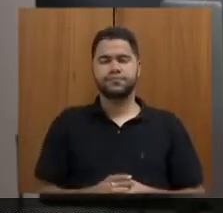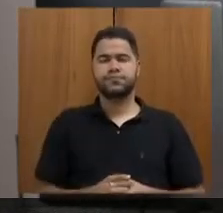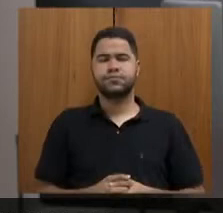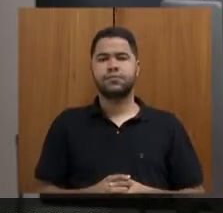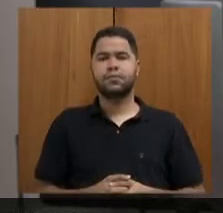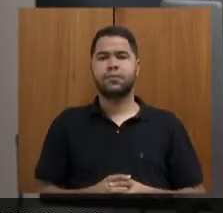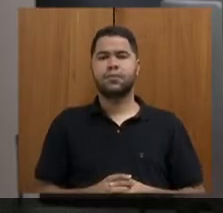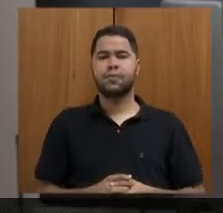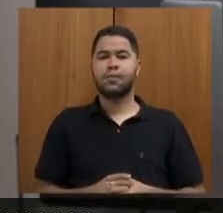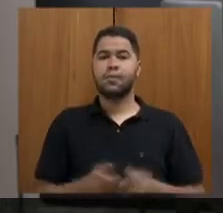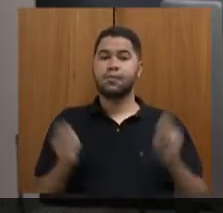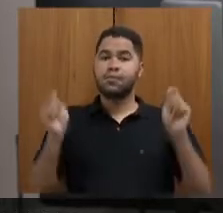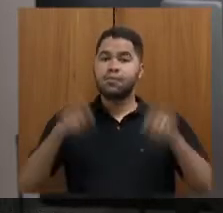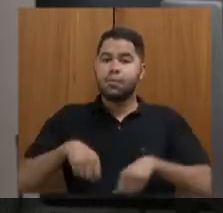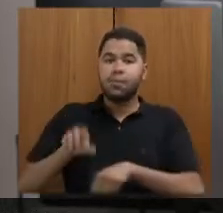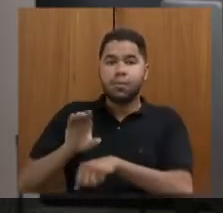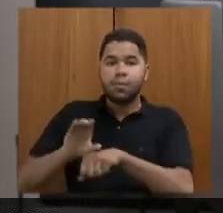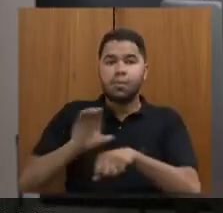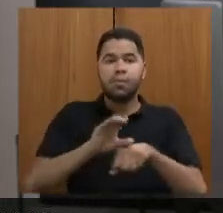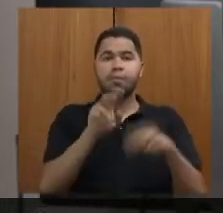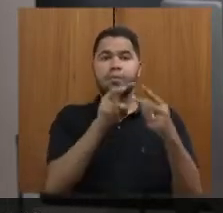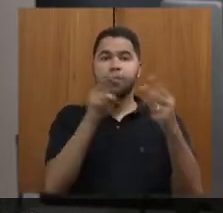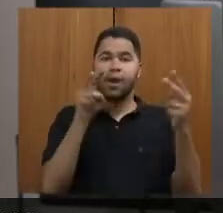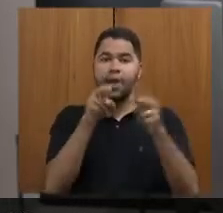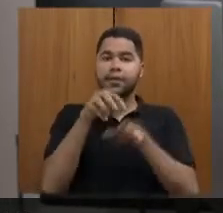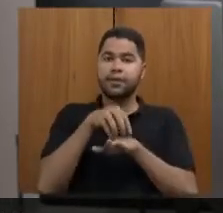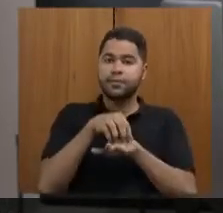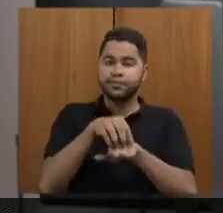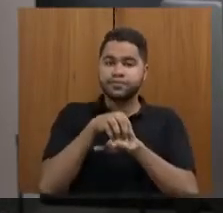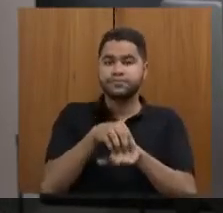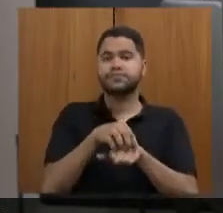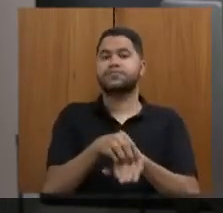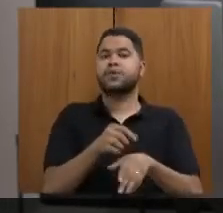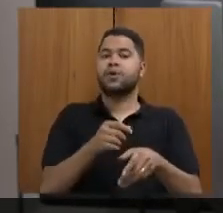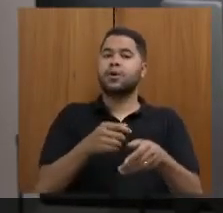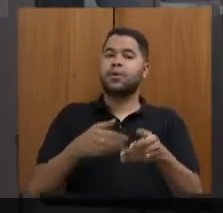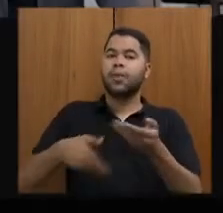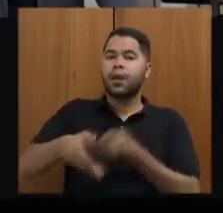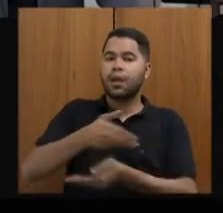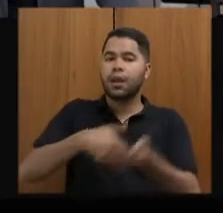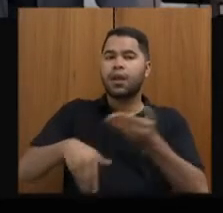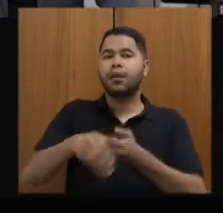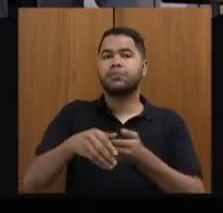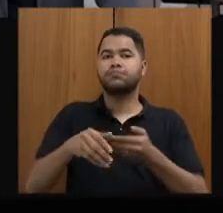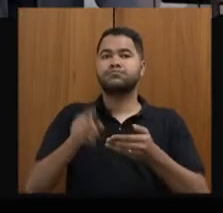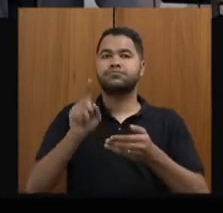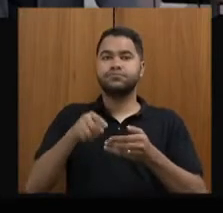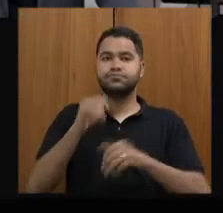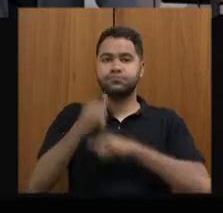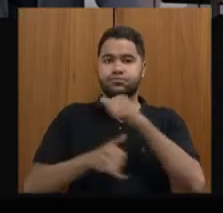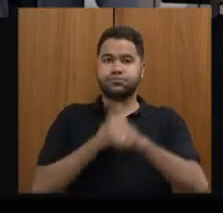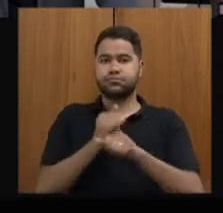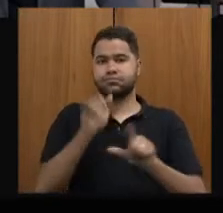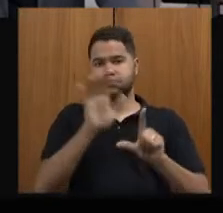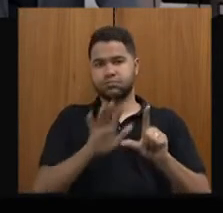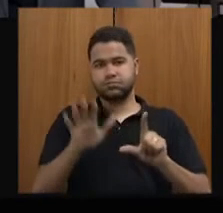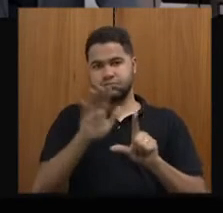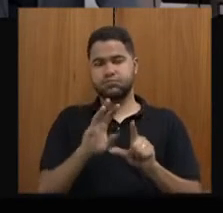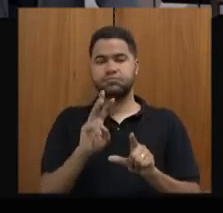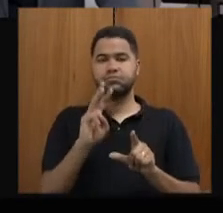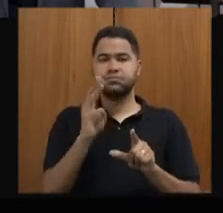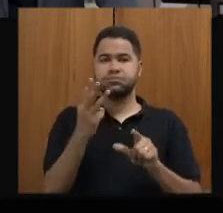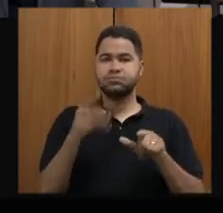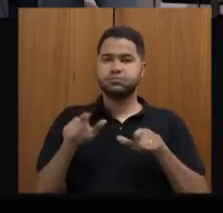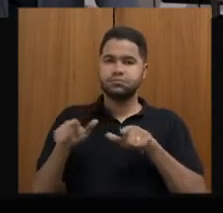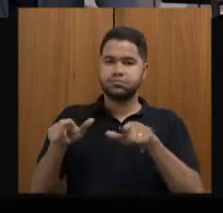A capacitação, três cursos de EAD para o turismo, operacionalização da Plataforma Integrada de Turismo, certificação de três entidades